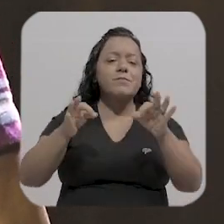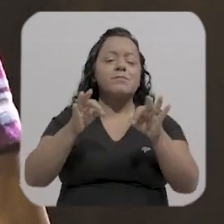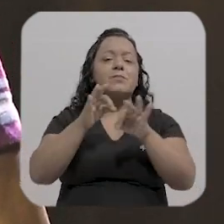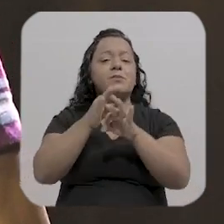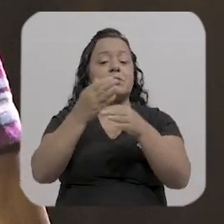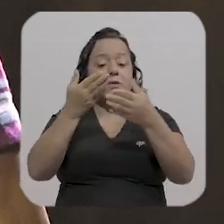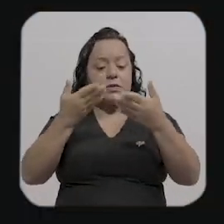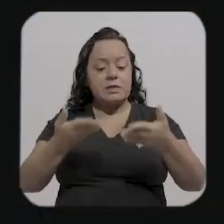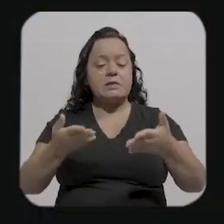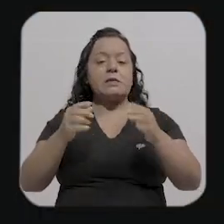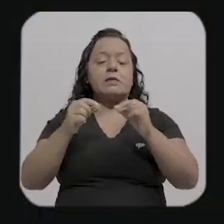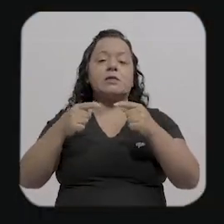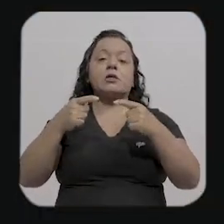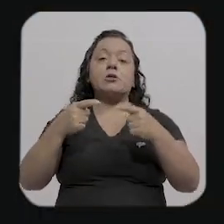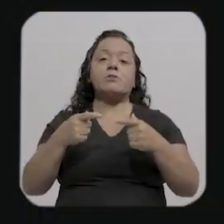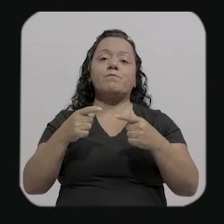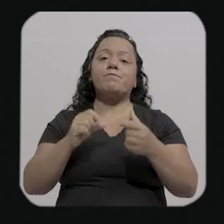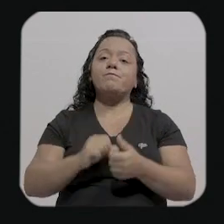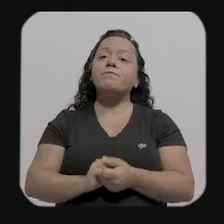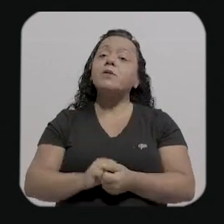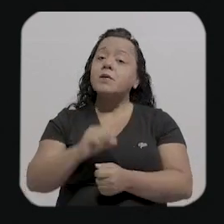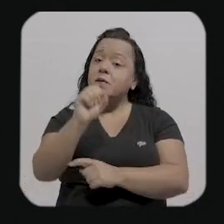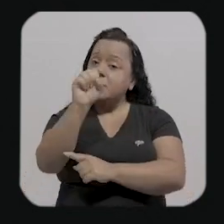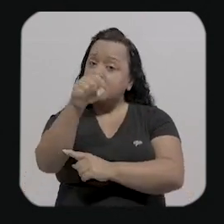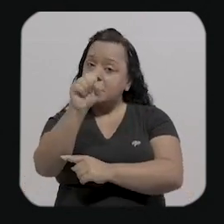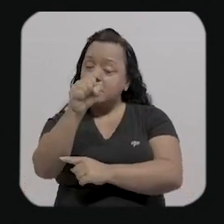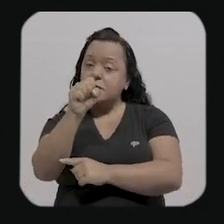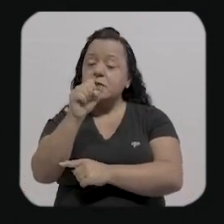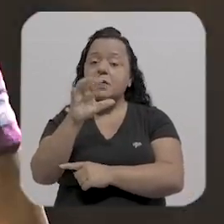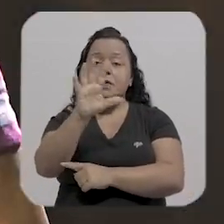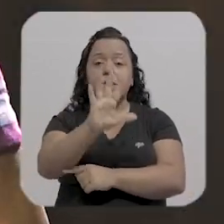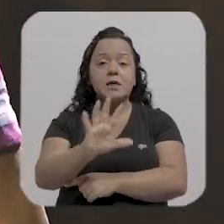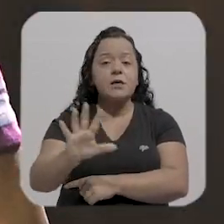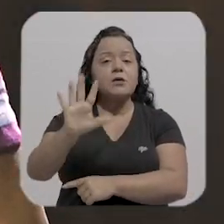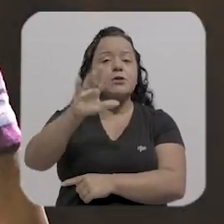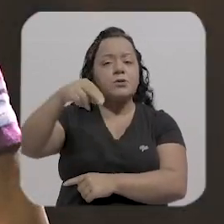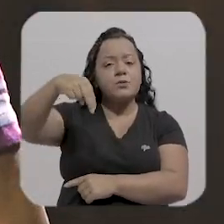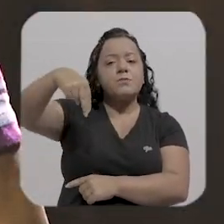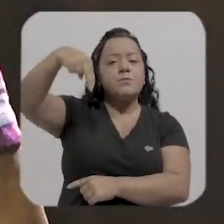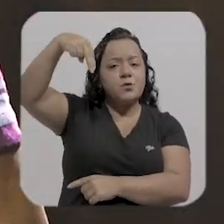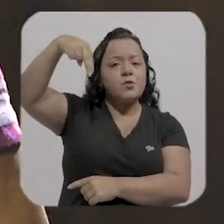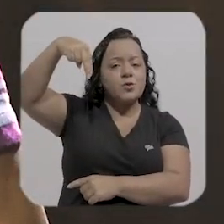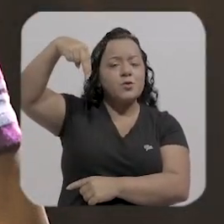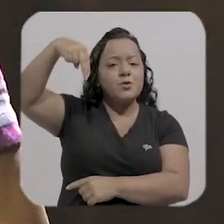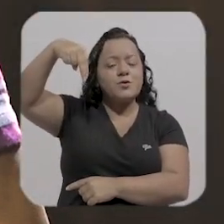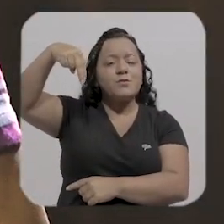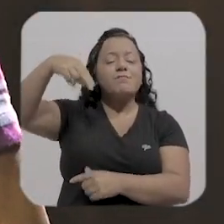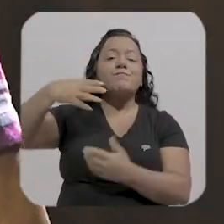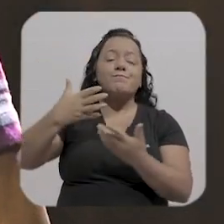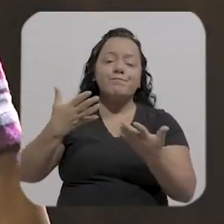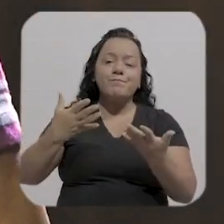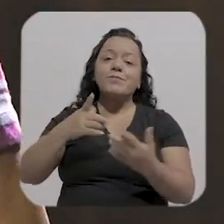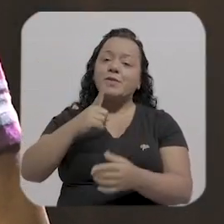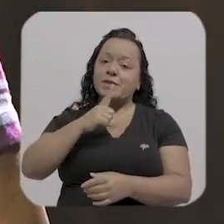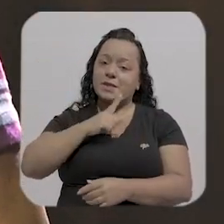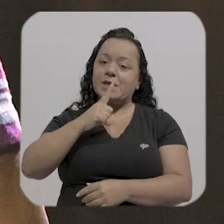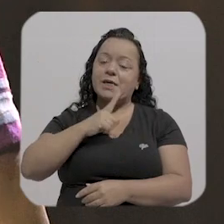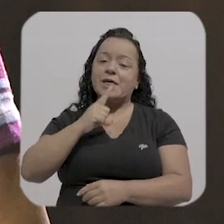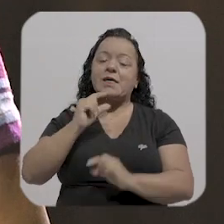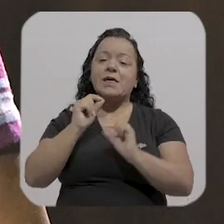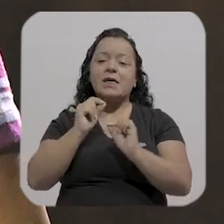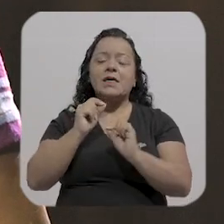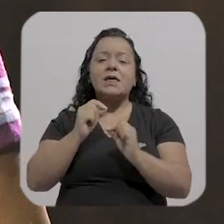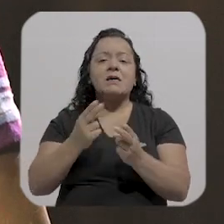ela tem isso né tem muita gente ainda presa na lenda do Eldorado né